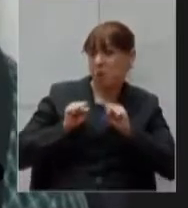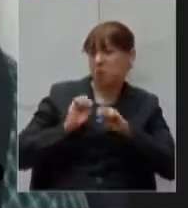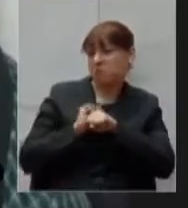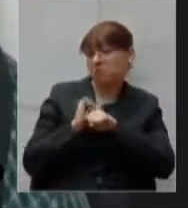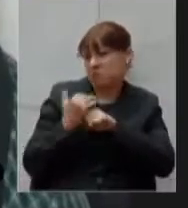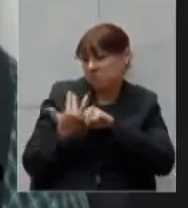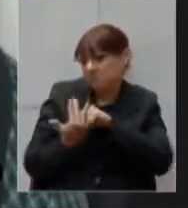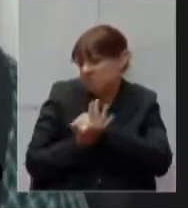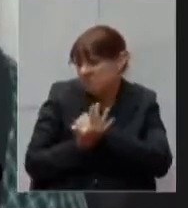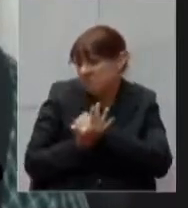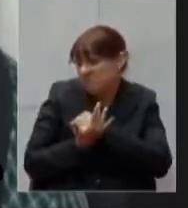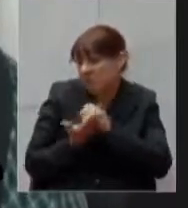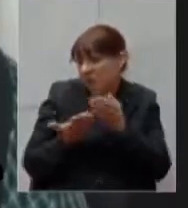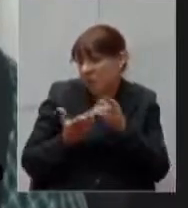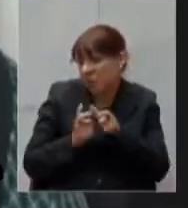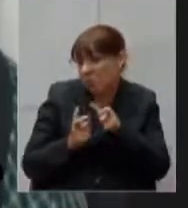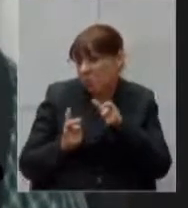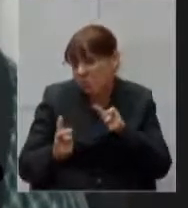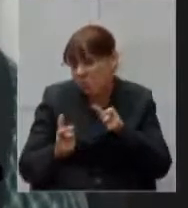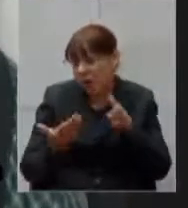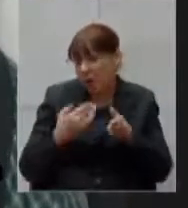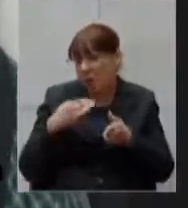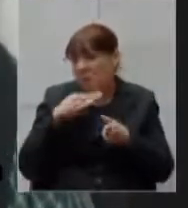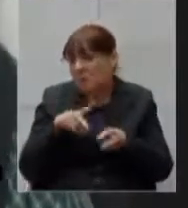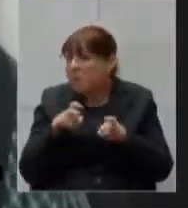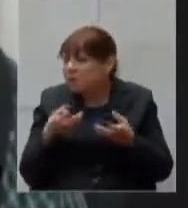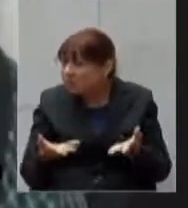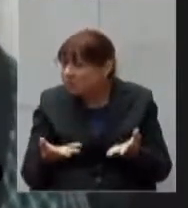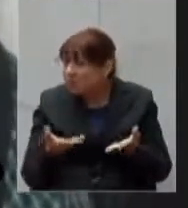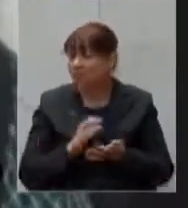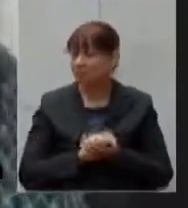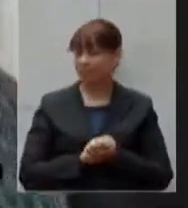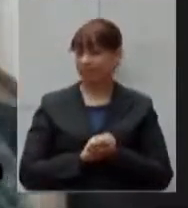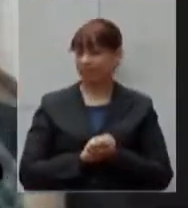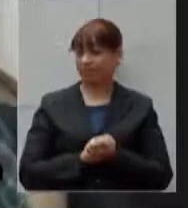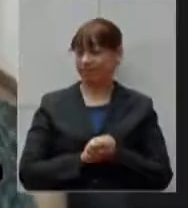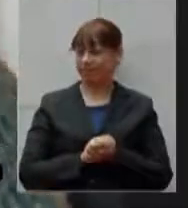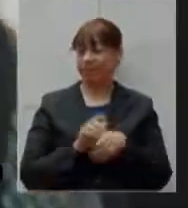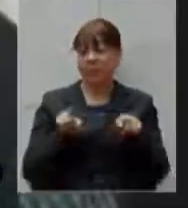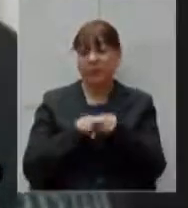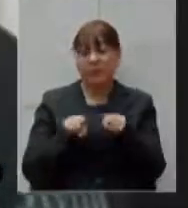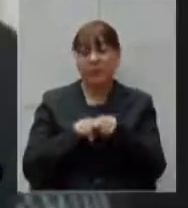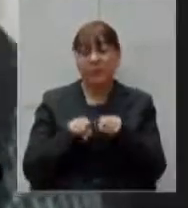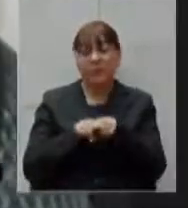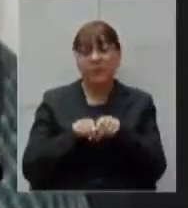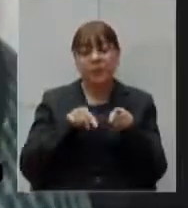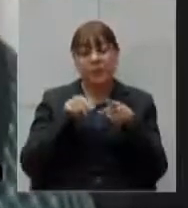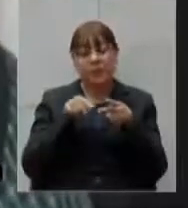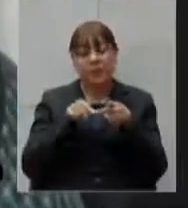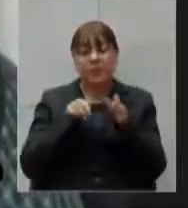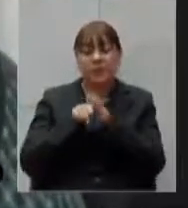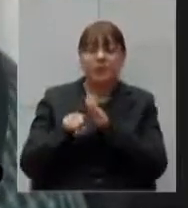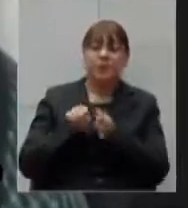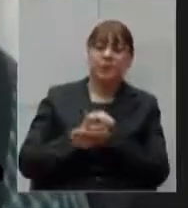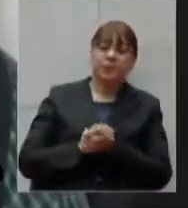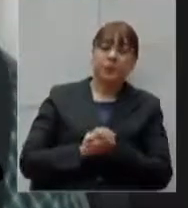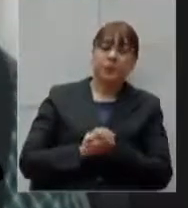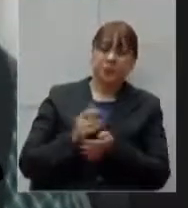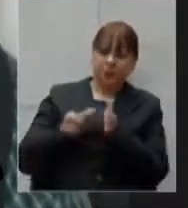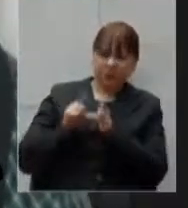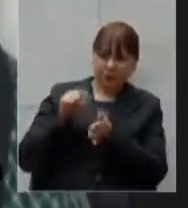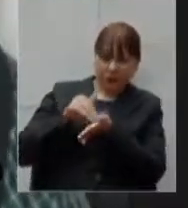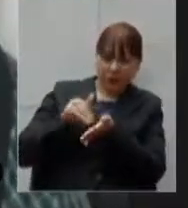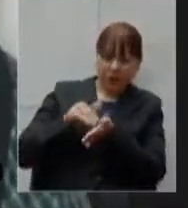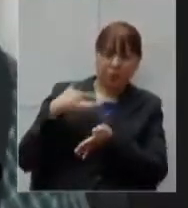em grande número como nós estamos percebendo outro ponto secretário nós o senhor citou aí